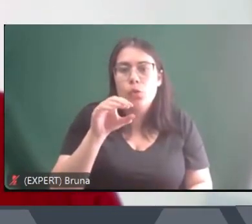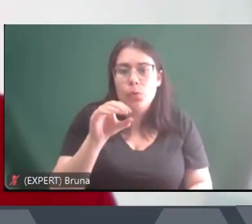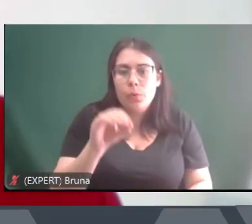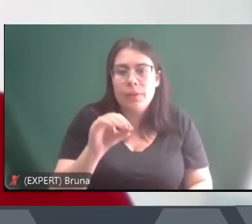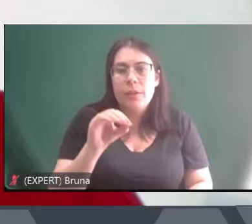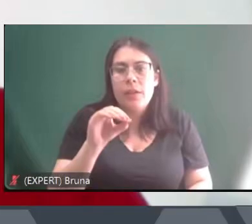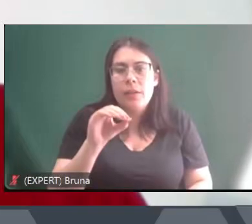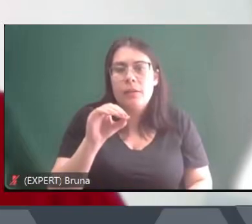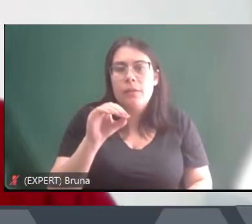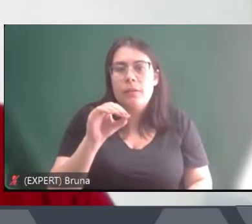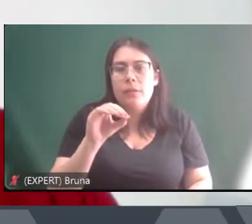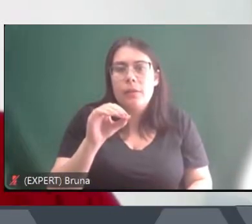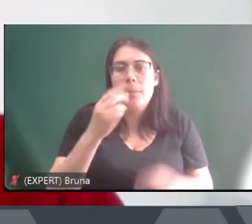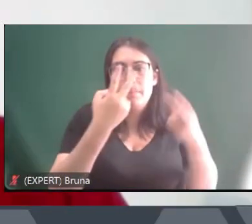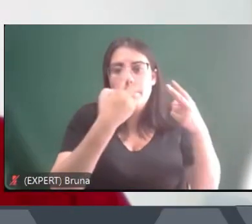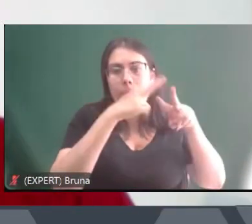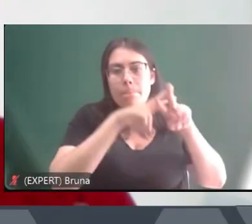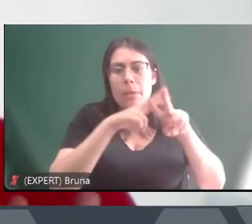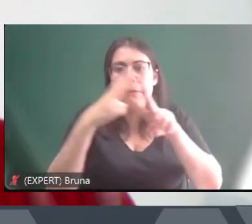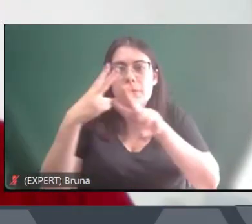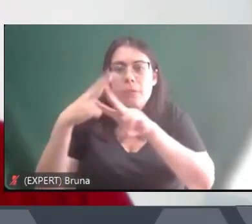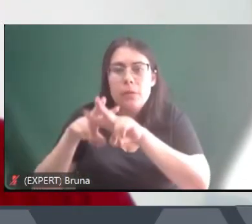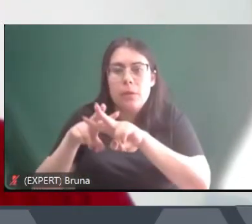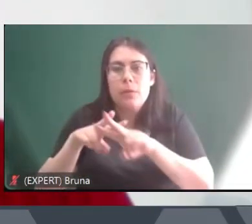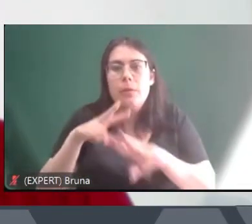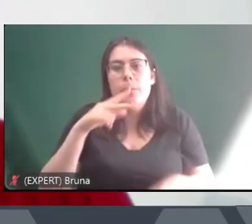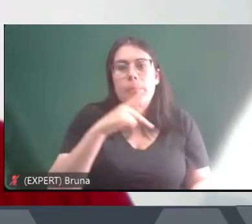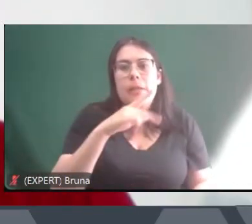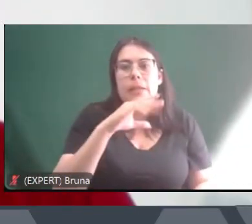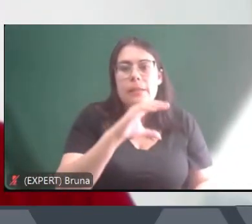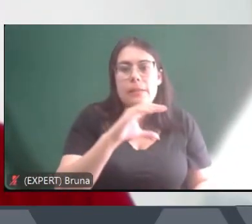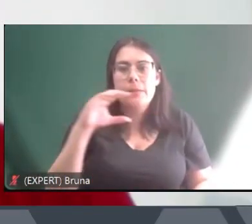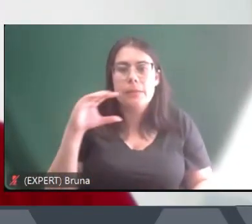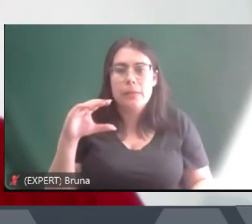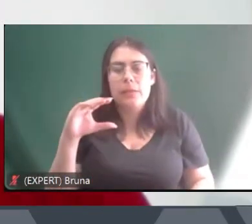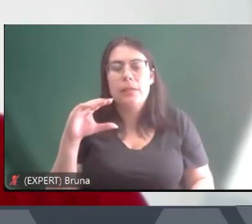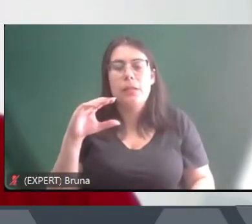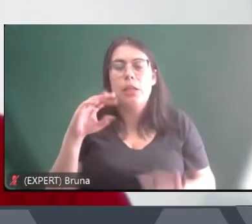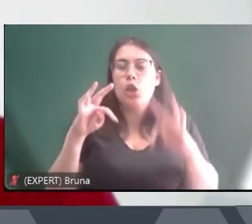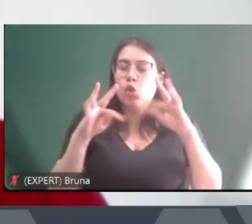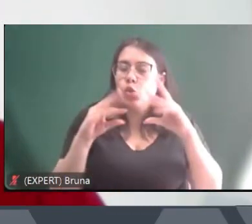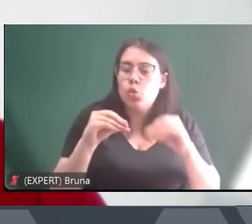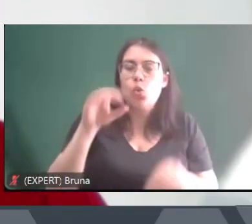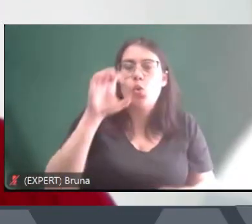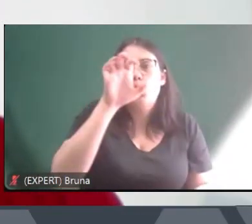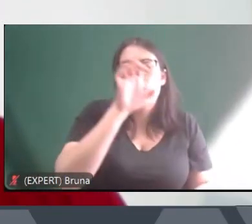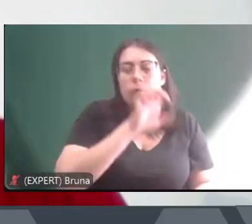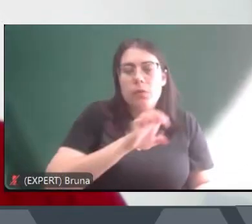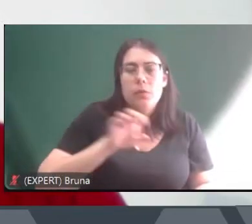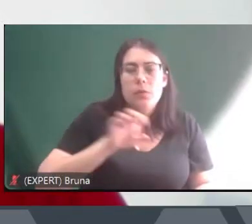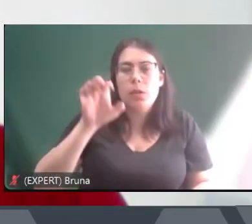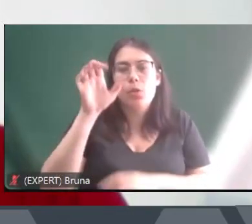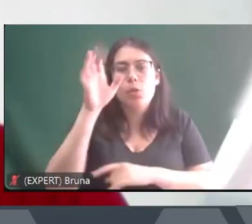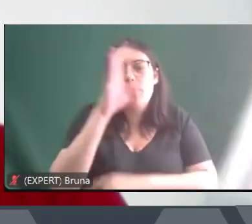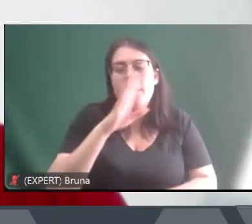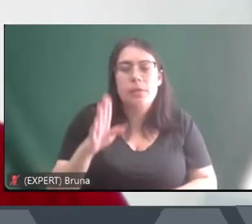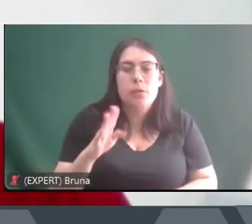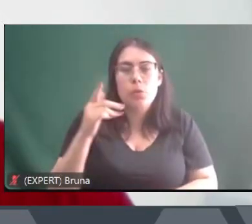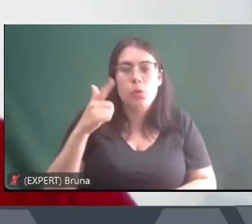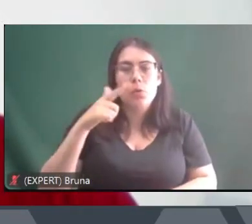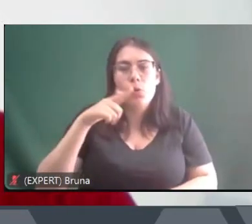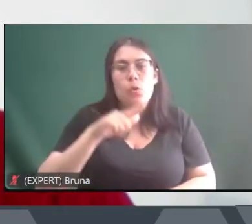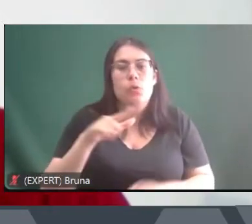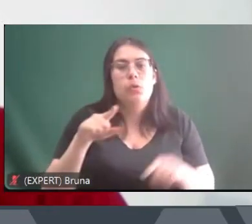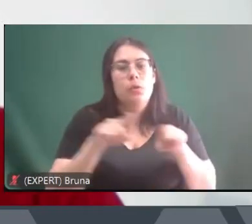prisionais o PCC está presente em todos os estados brasileiros concorrendo com uma outra gangue nacional que o Comando